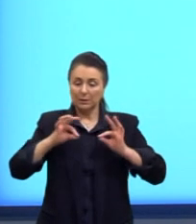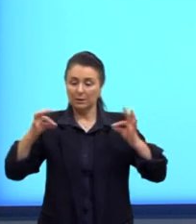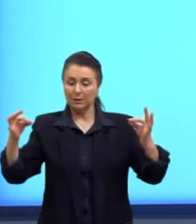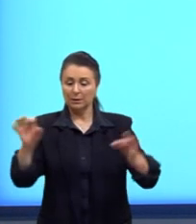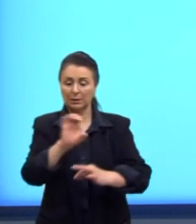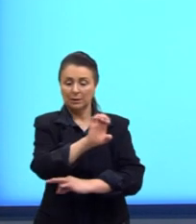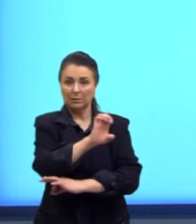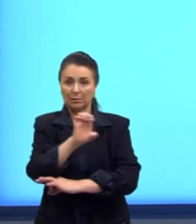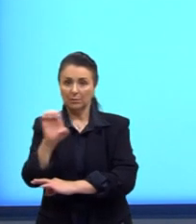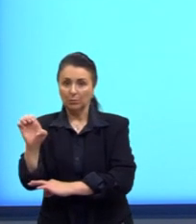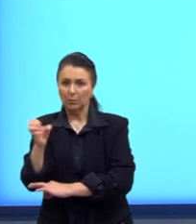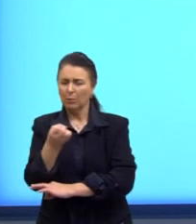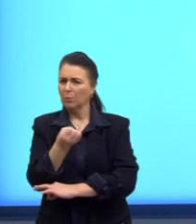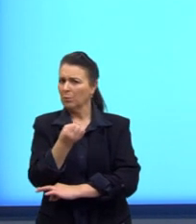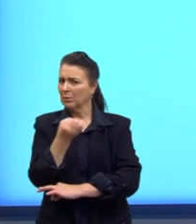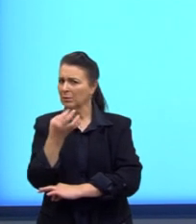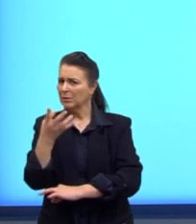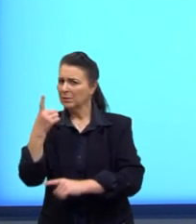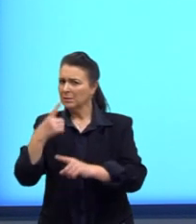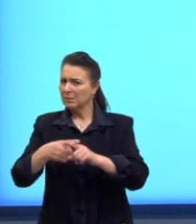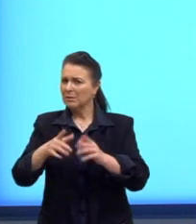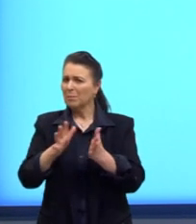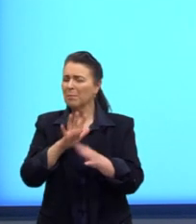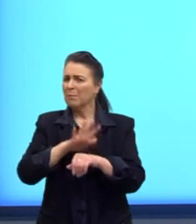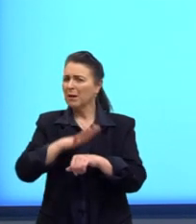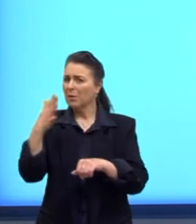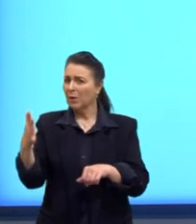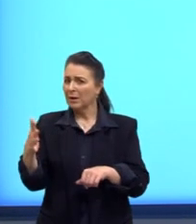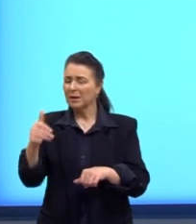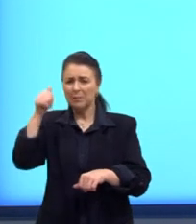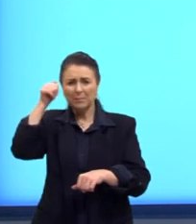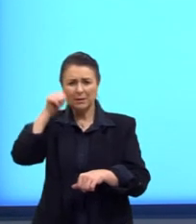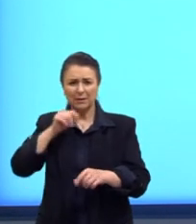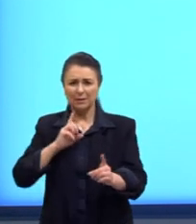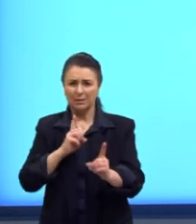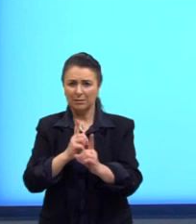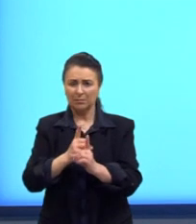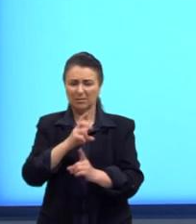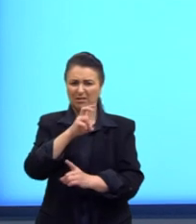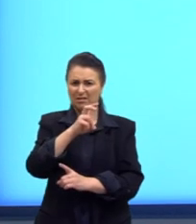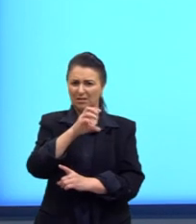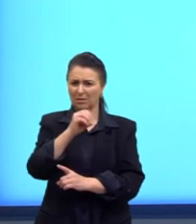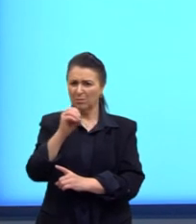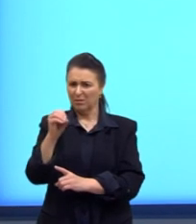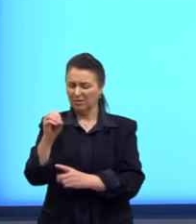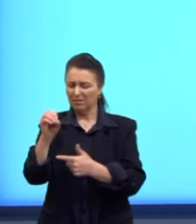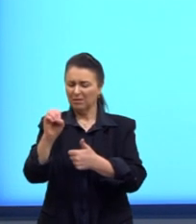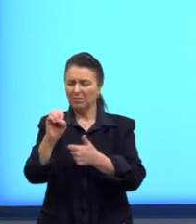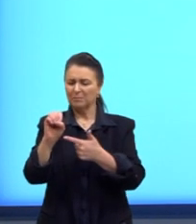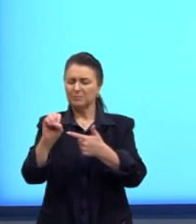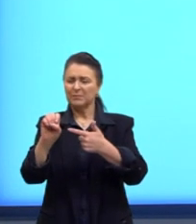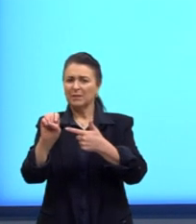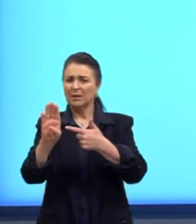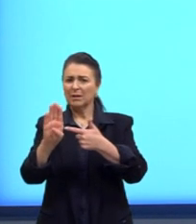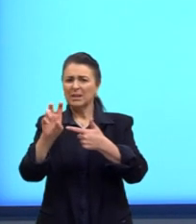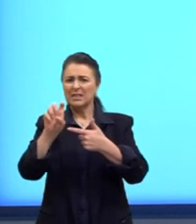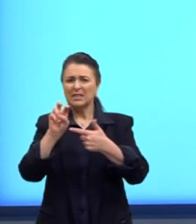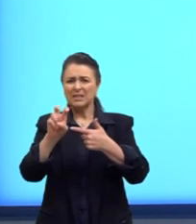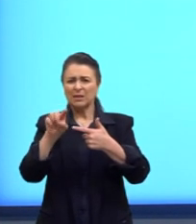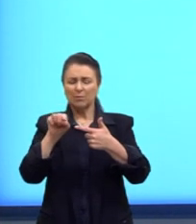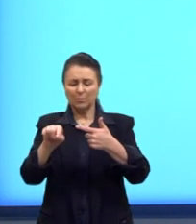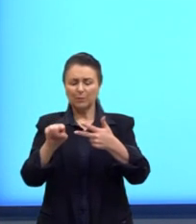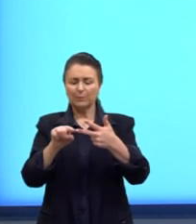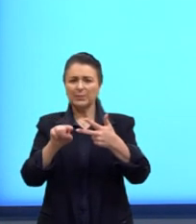maior do que a medida encontrada por Mafalda? Então, letra A, 500, letra B, 5 mil, letra C,